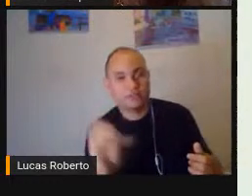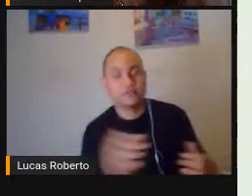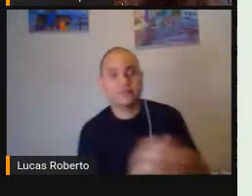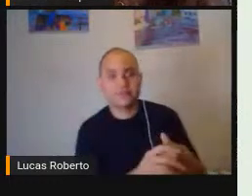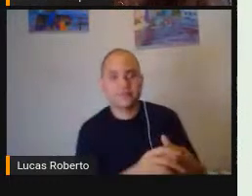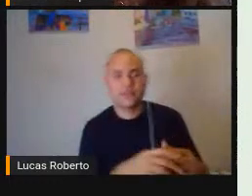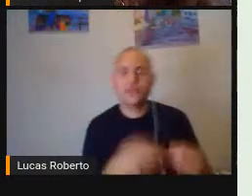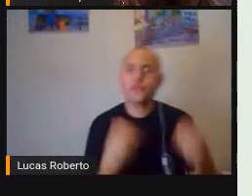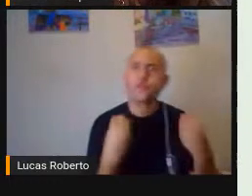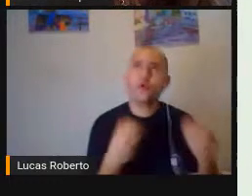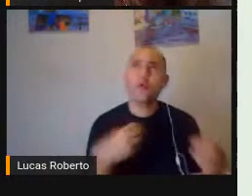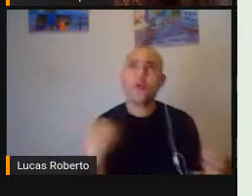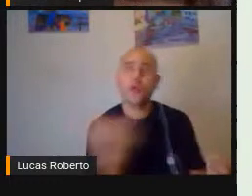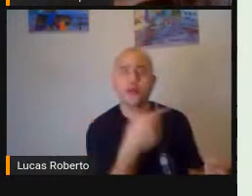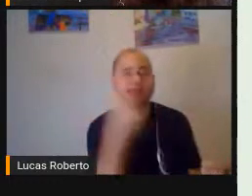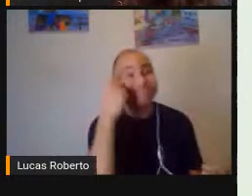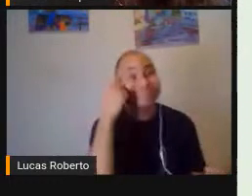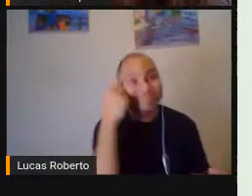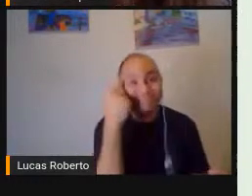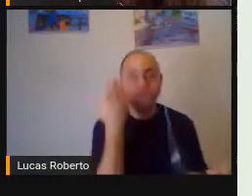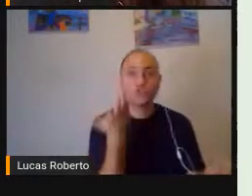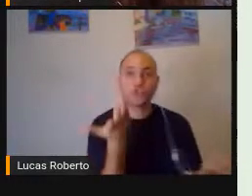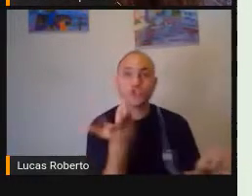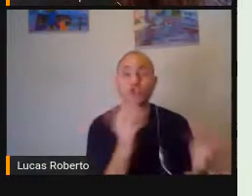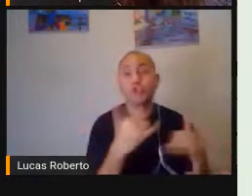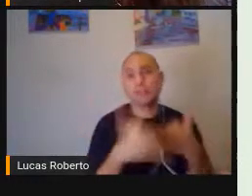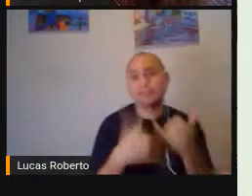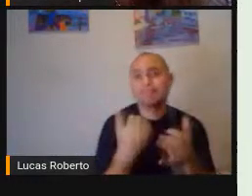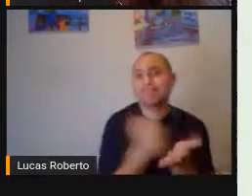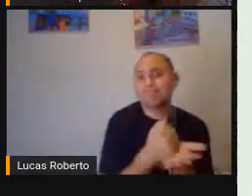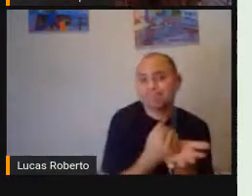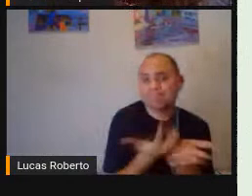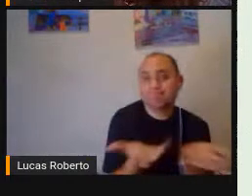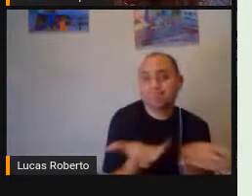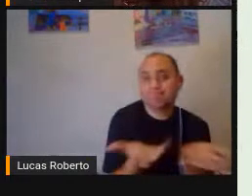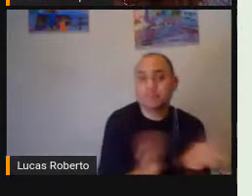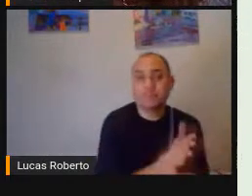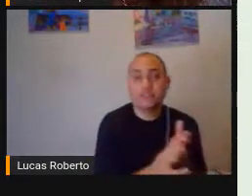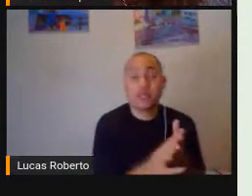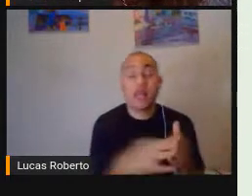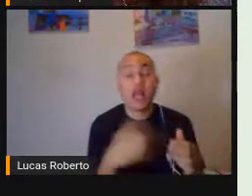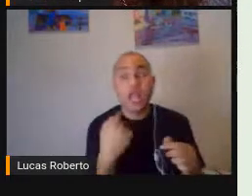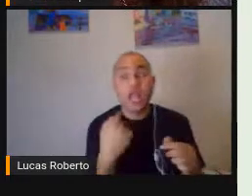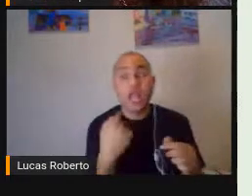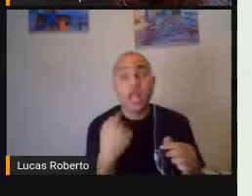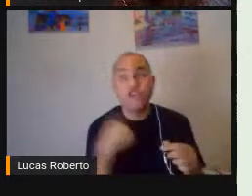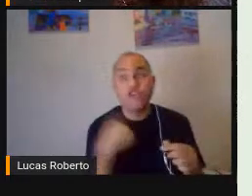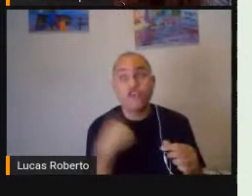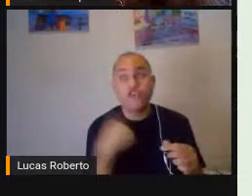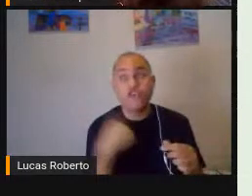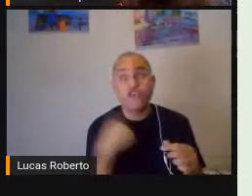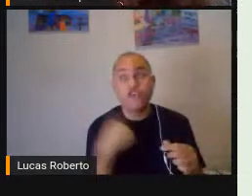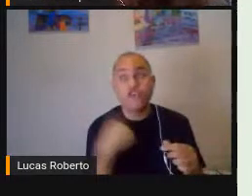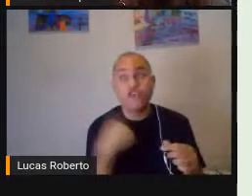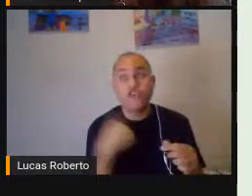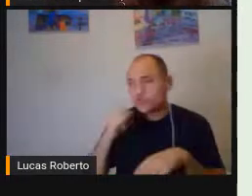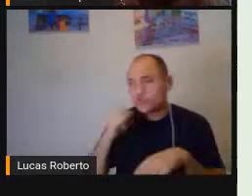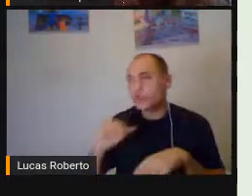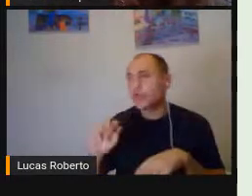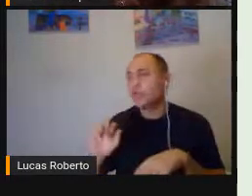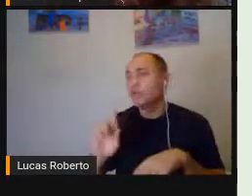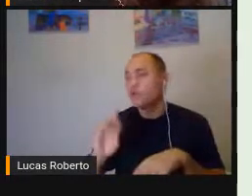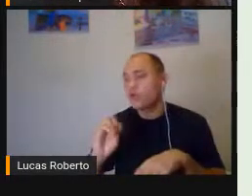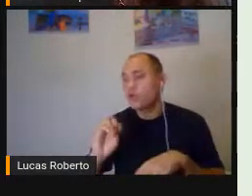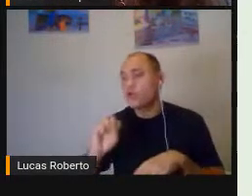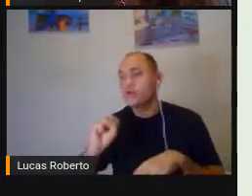vi lá Que a Que a Rosana Colocou também Essa plataforma A gente Planejou junto Via